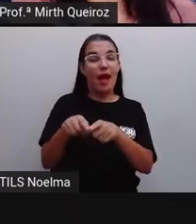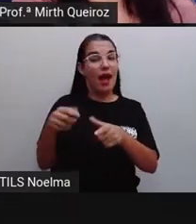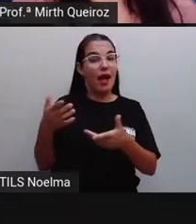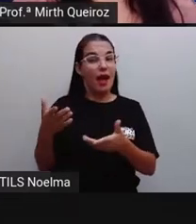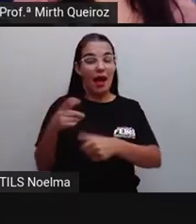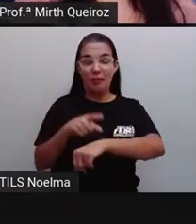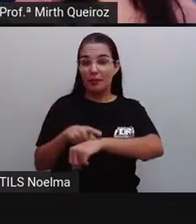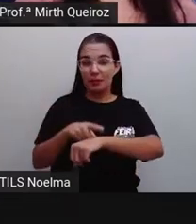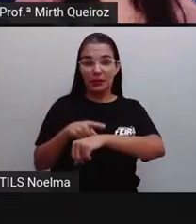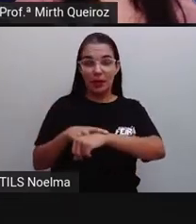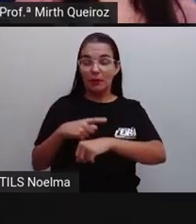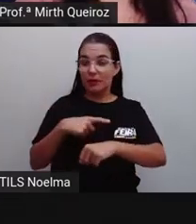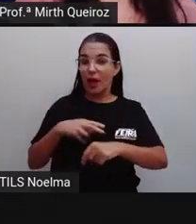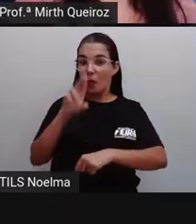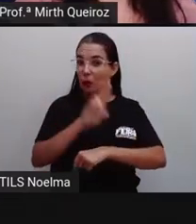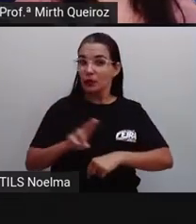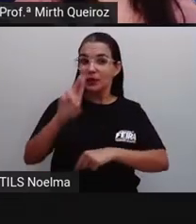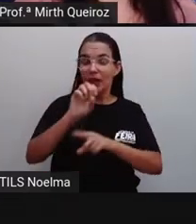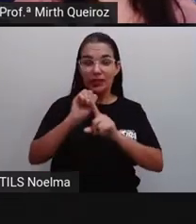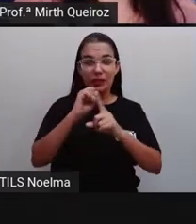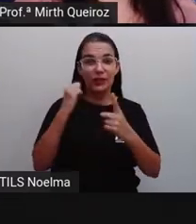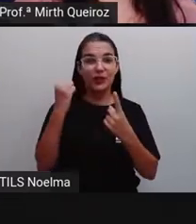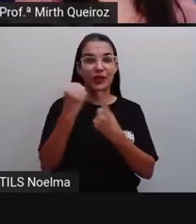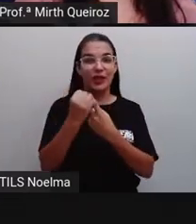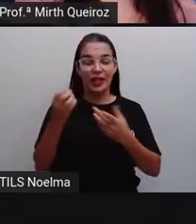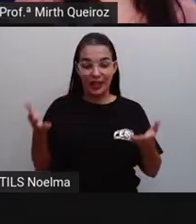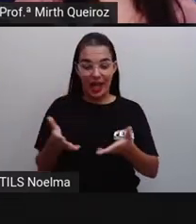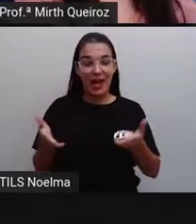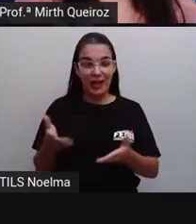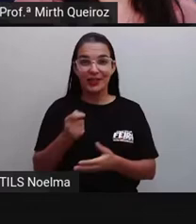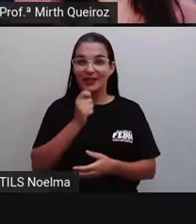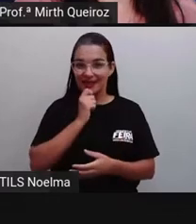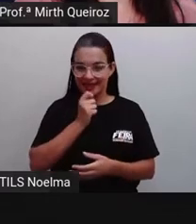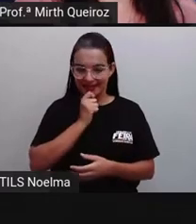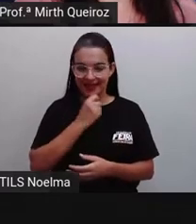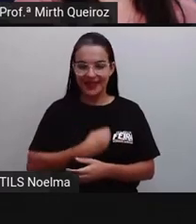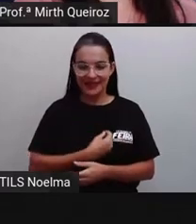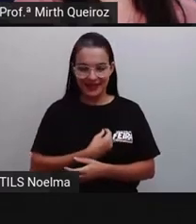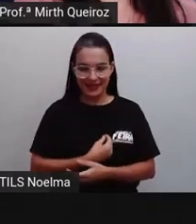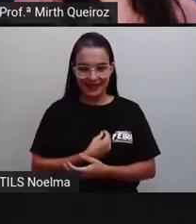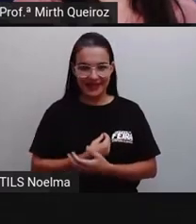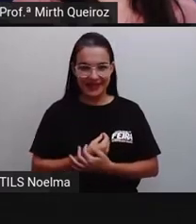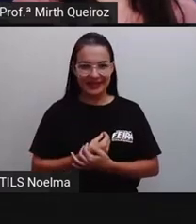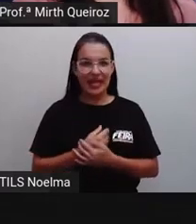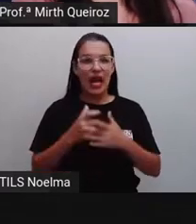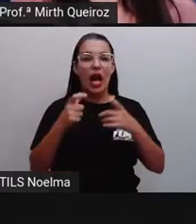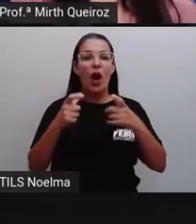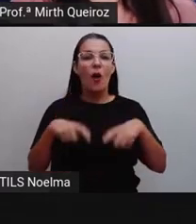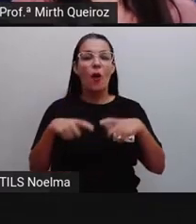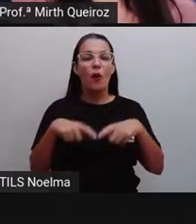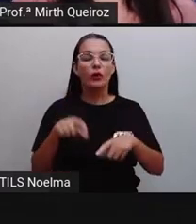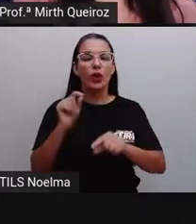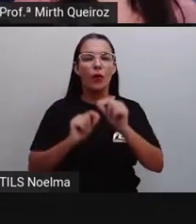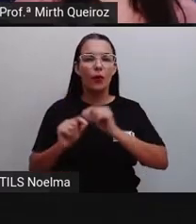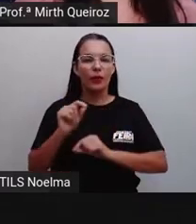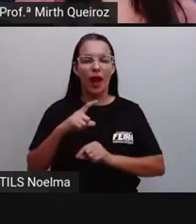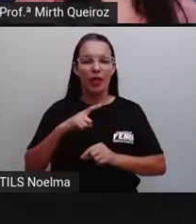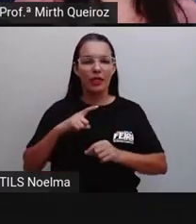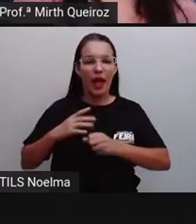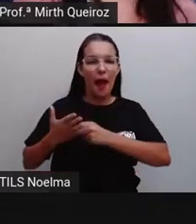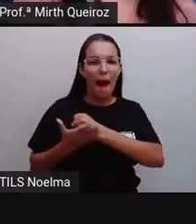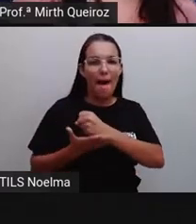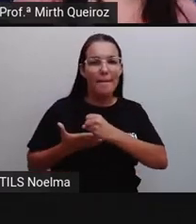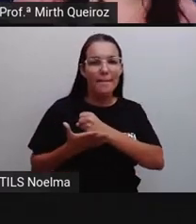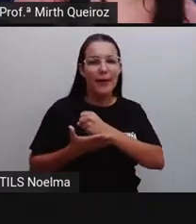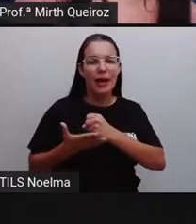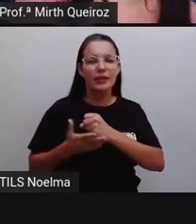muito usado na sociedade contemporânea, que é essa sociedade que a gente vive, né? Onde cumpre a função básica de